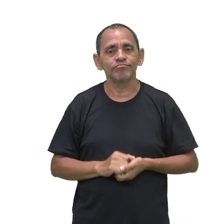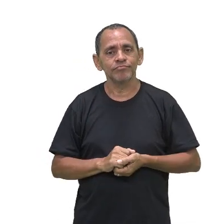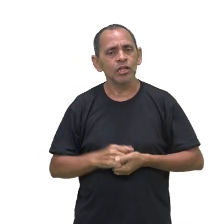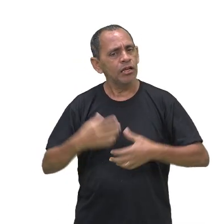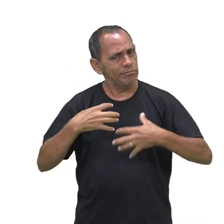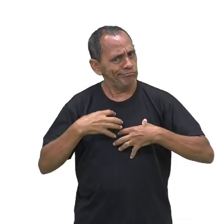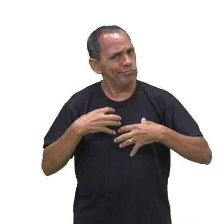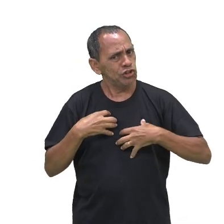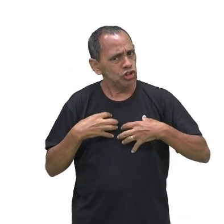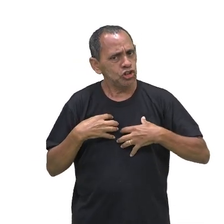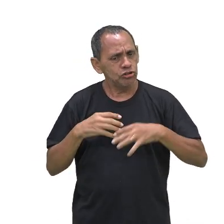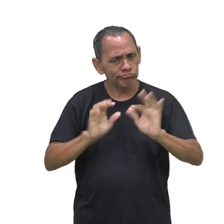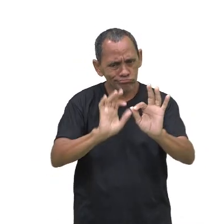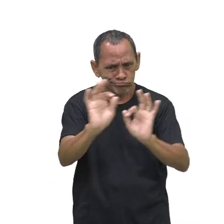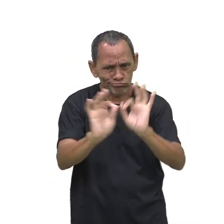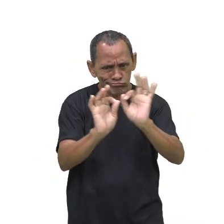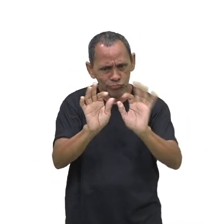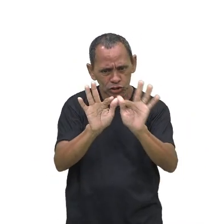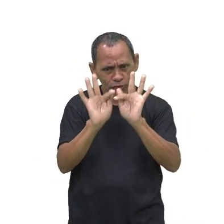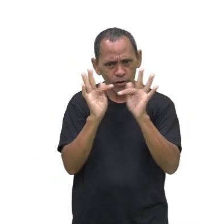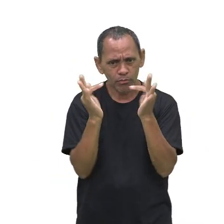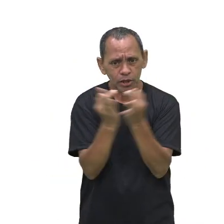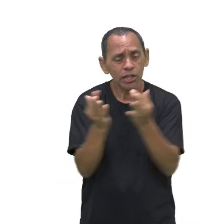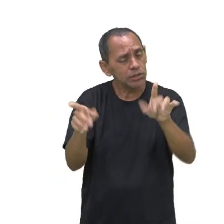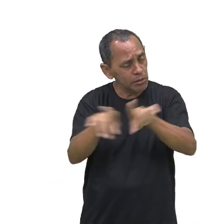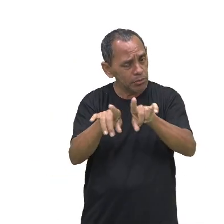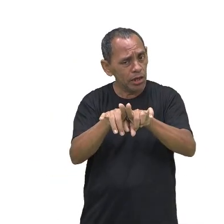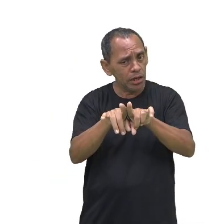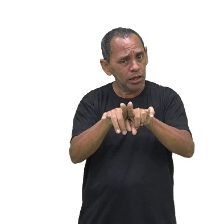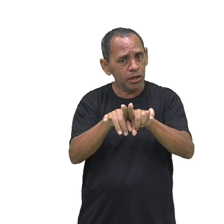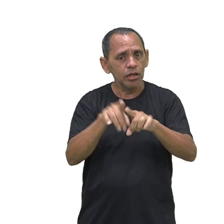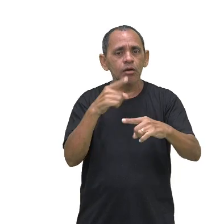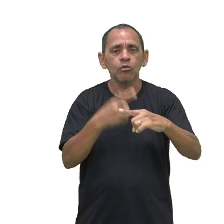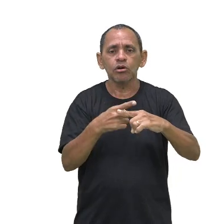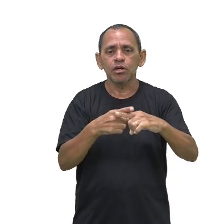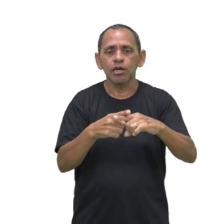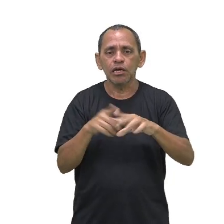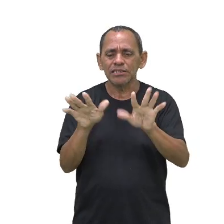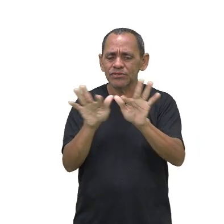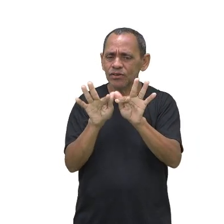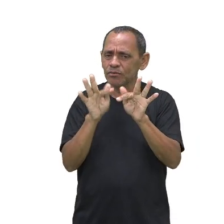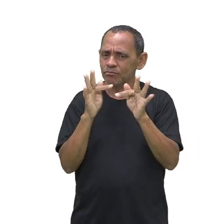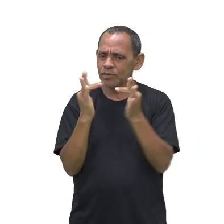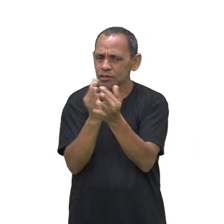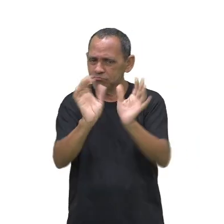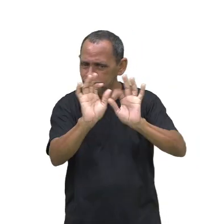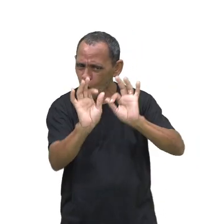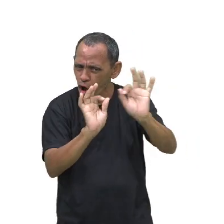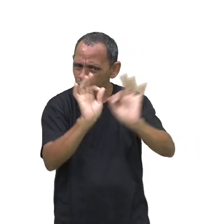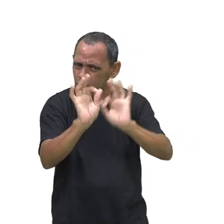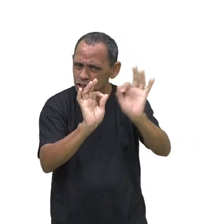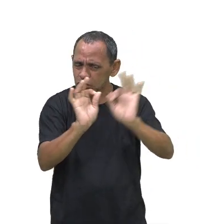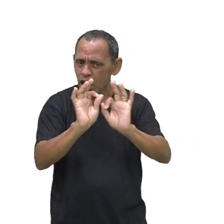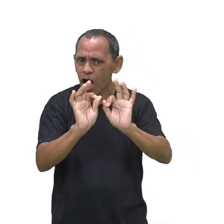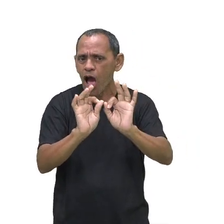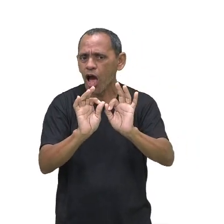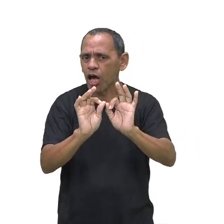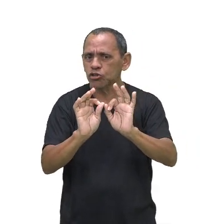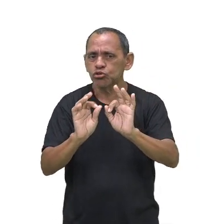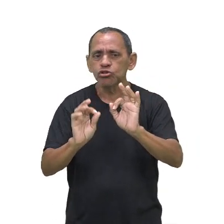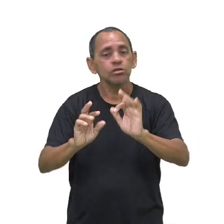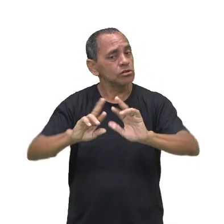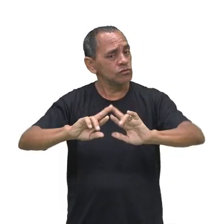familiar também entra nesse bojo, porque as famílias são organizadas de formas diferentes,